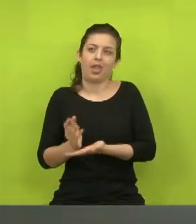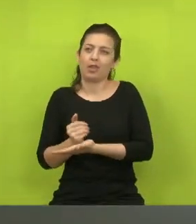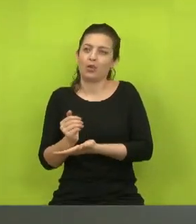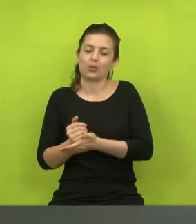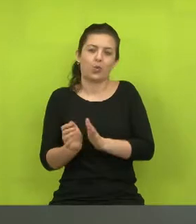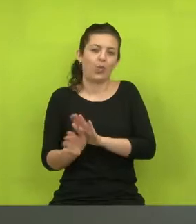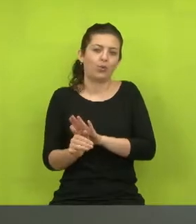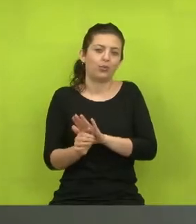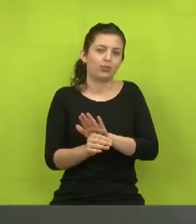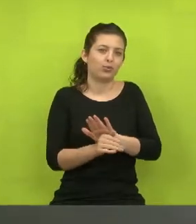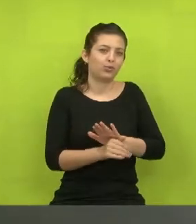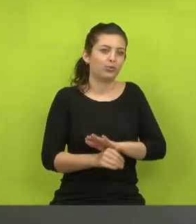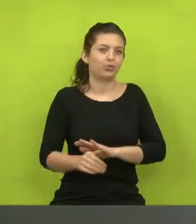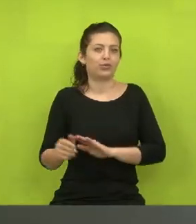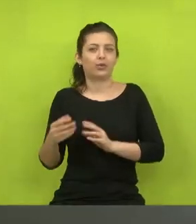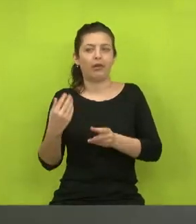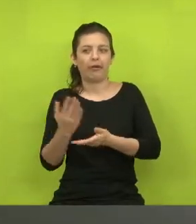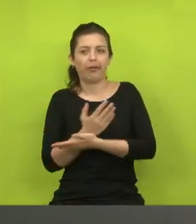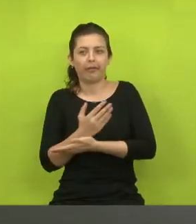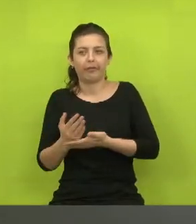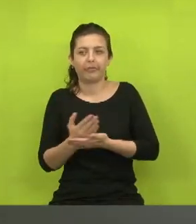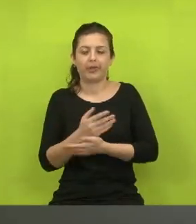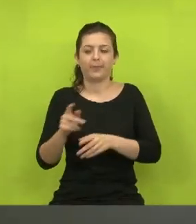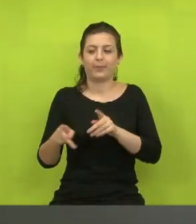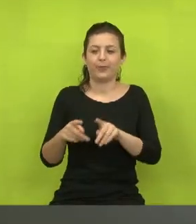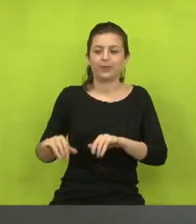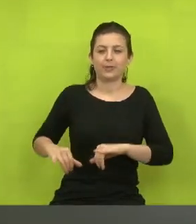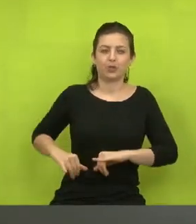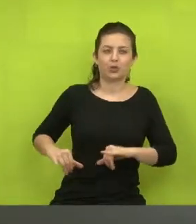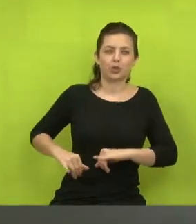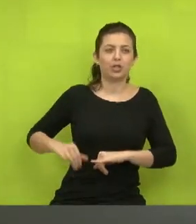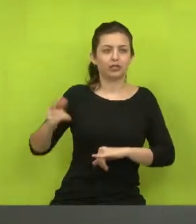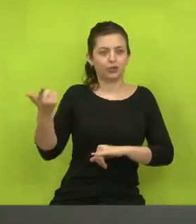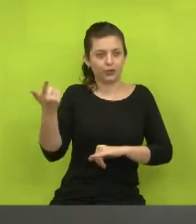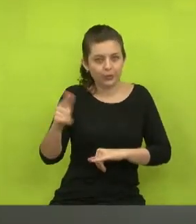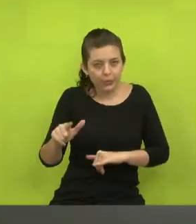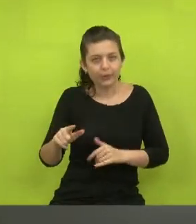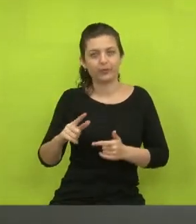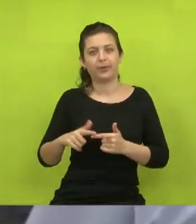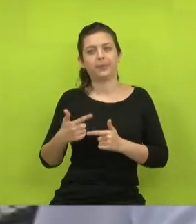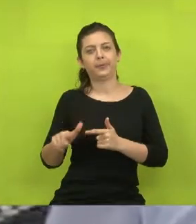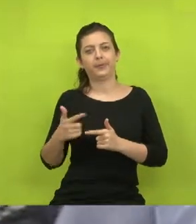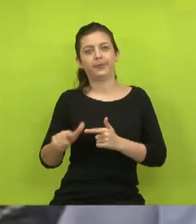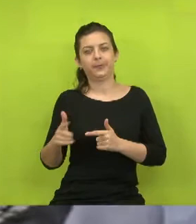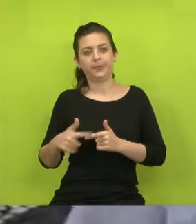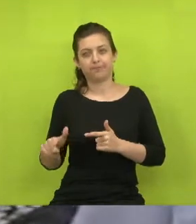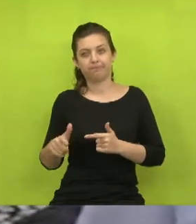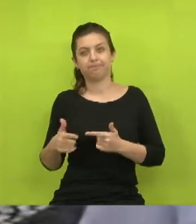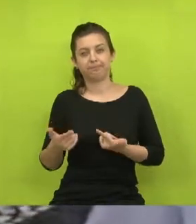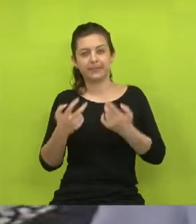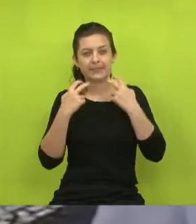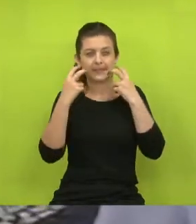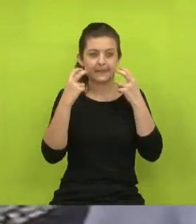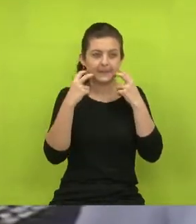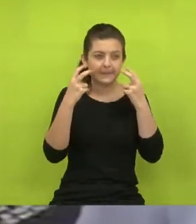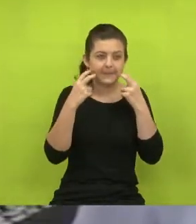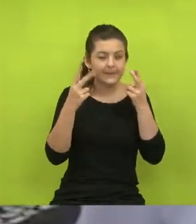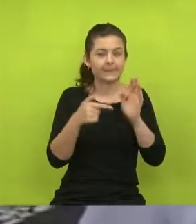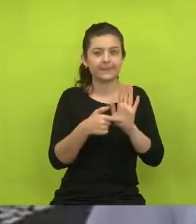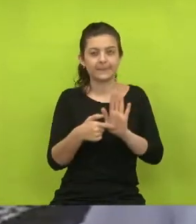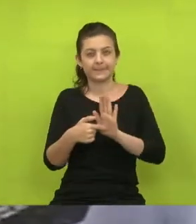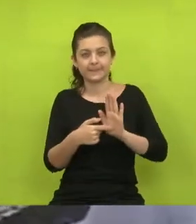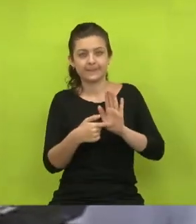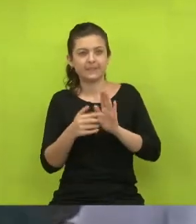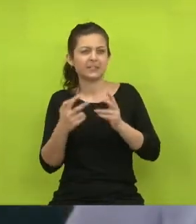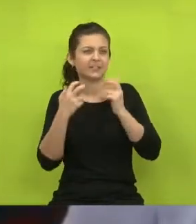vão ter que fazer pequenas abordagens e aí a população fica mais uma vez exposta. Toda essa vergonha que nós mostramos